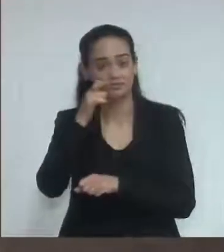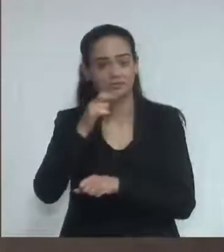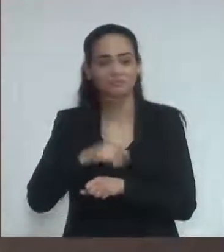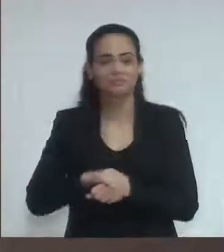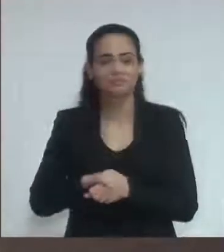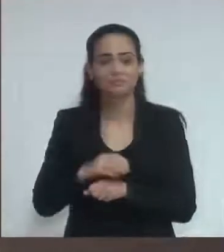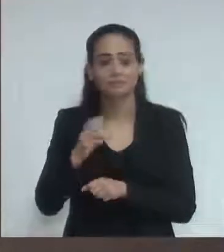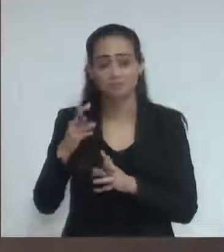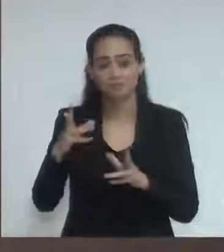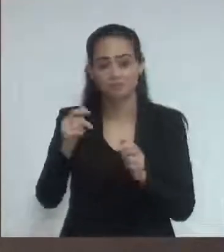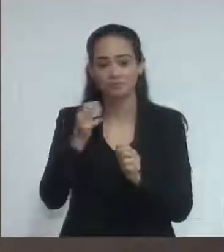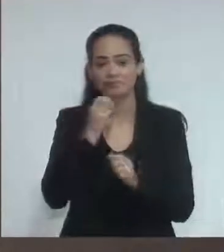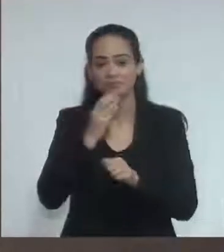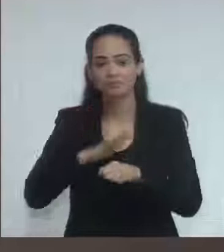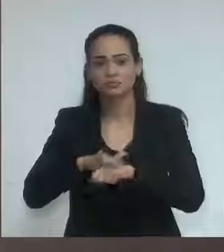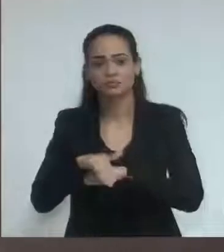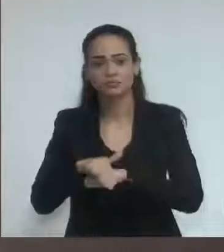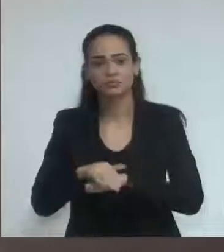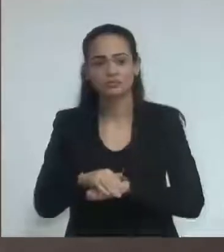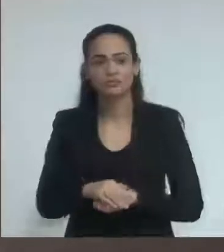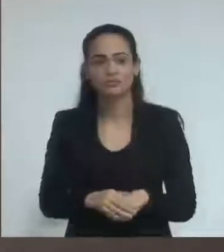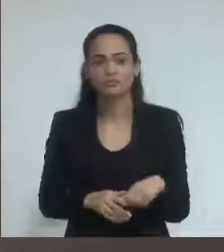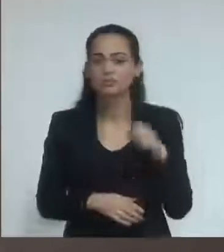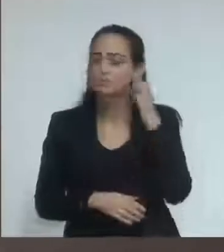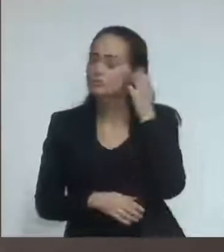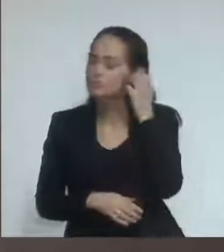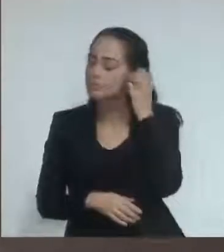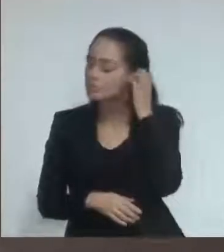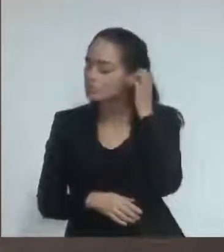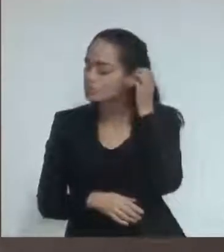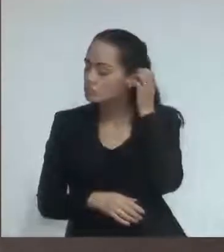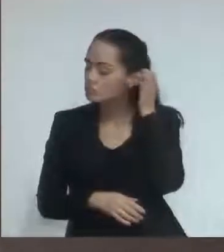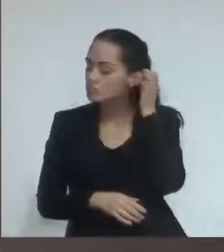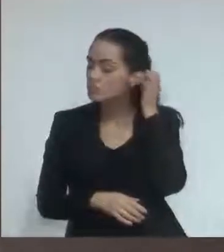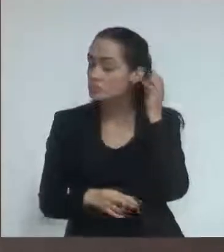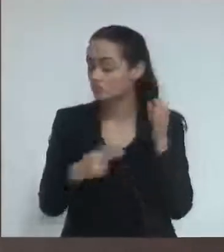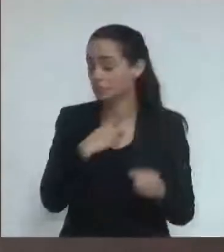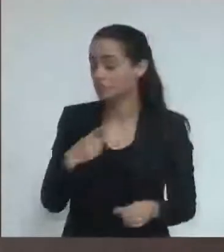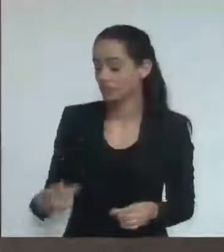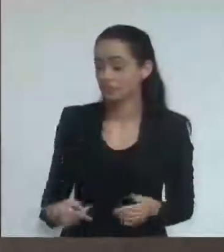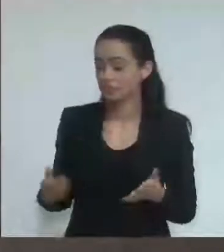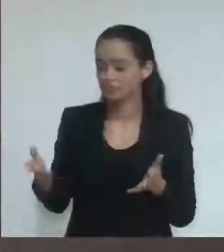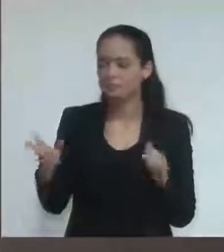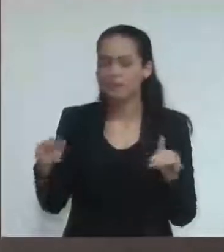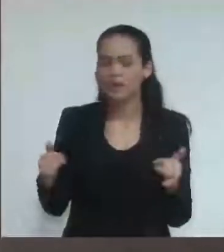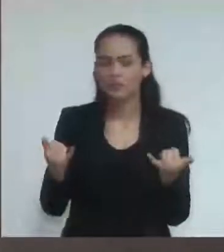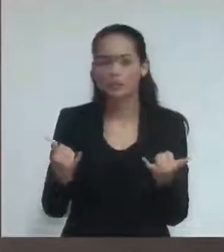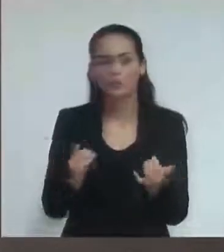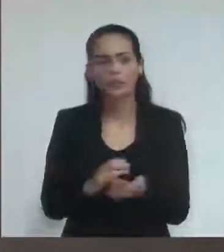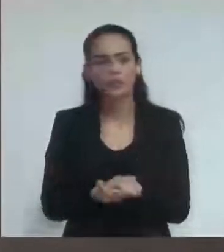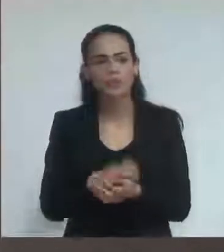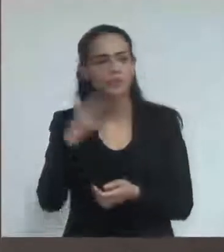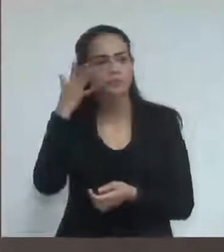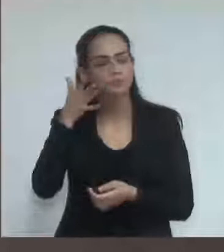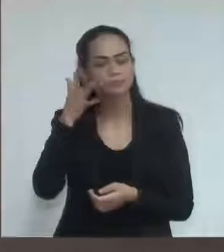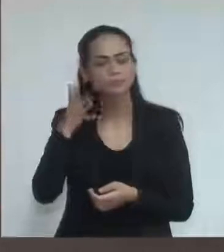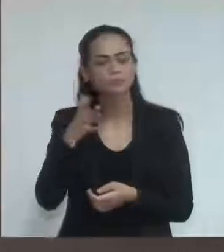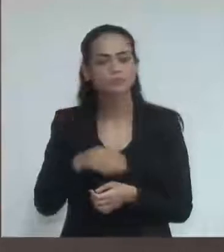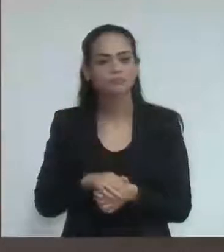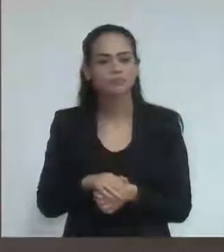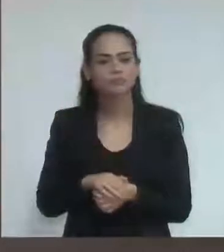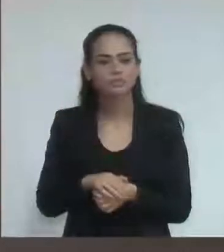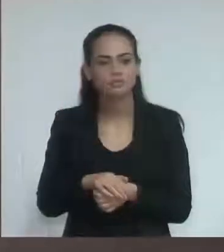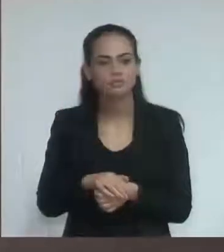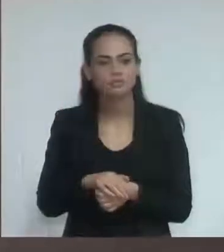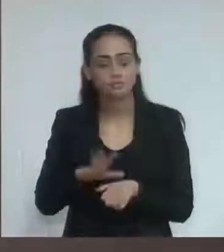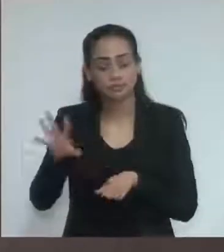Sr. Presidente, também, aproveitando o ensejo que os vereadores anteriores